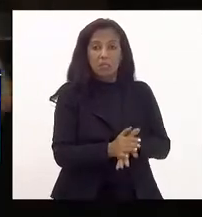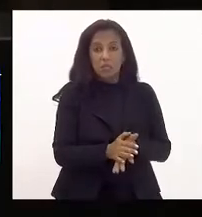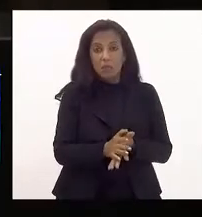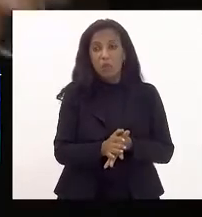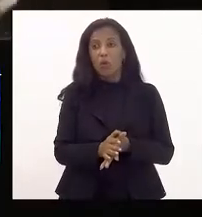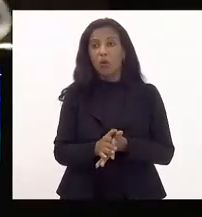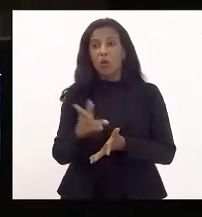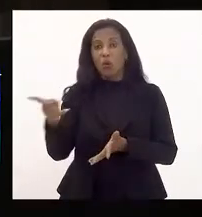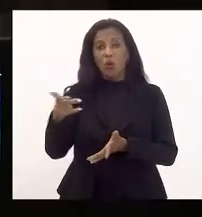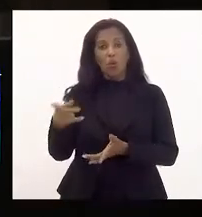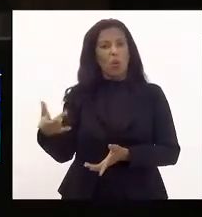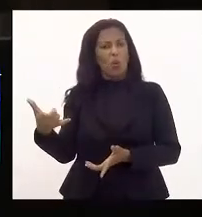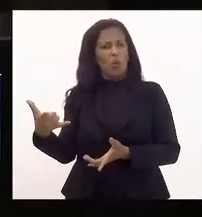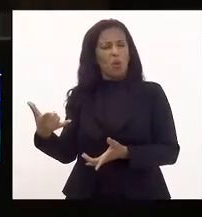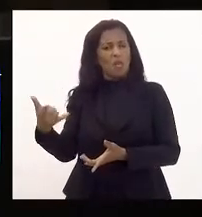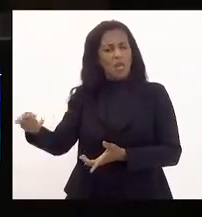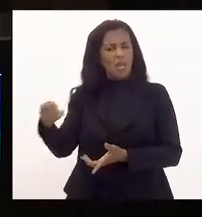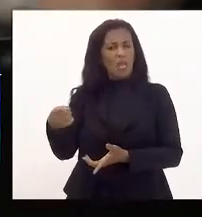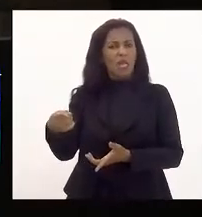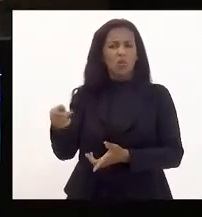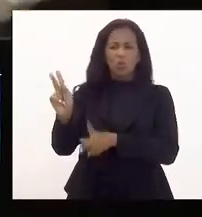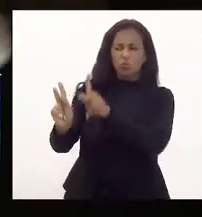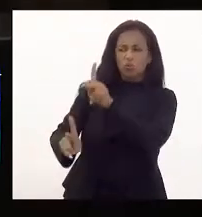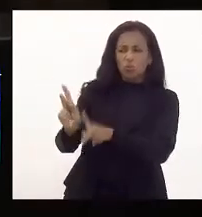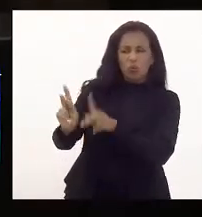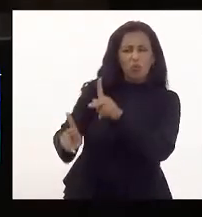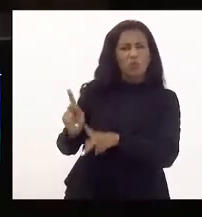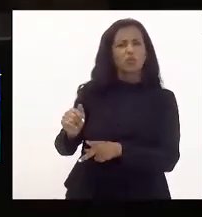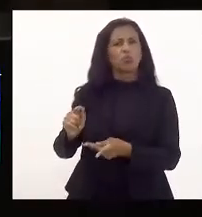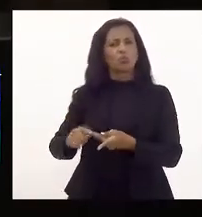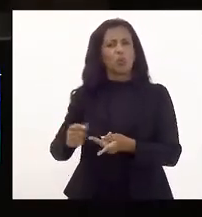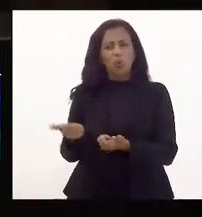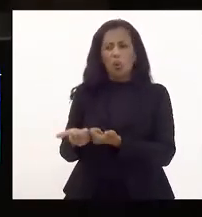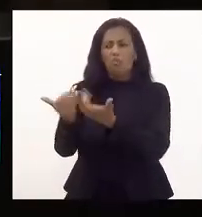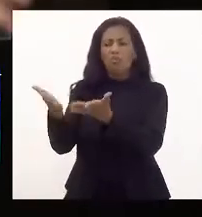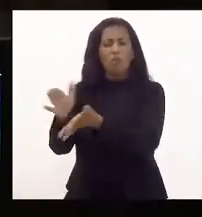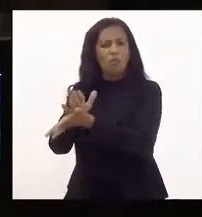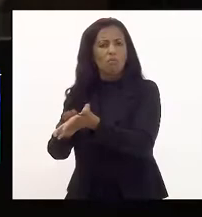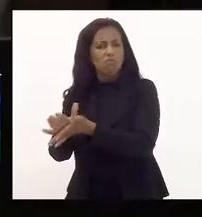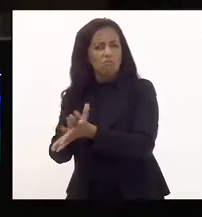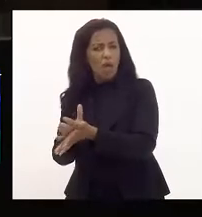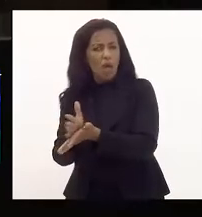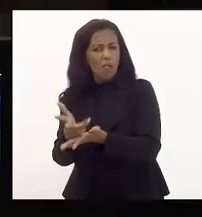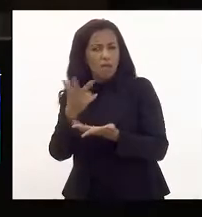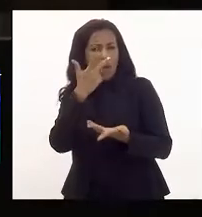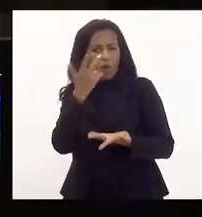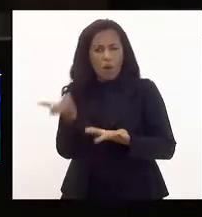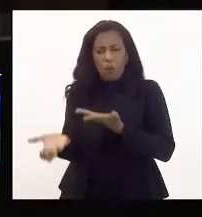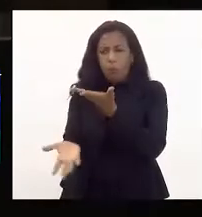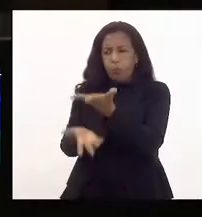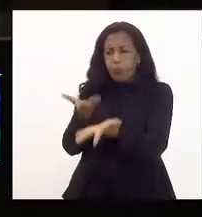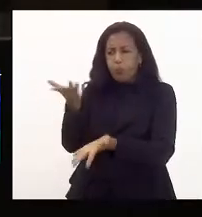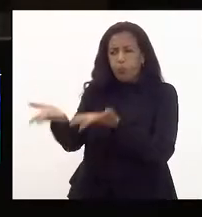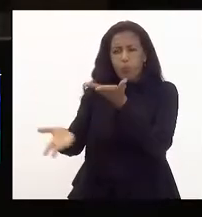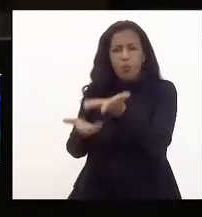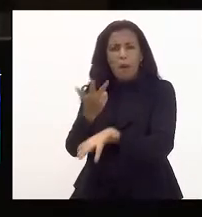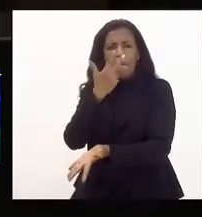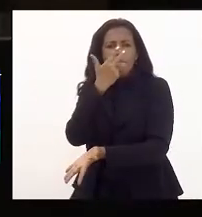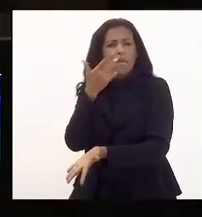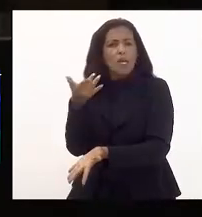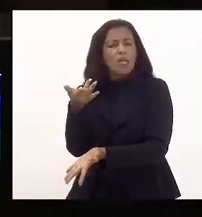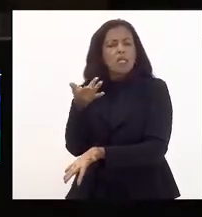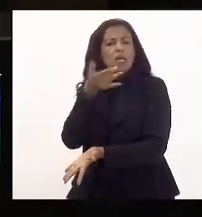funcionários, sufocou os professores, não deram nada a eles e agora está apresentando um prato pronto como se fosse um estrogonofe com uma